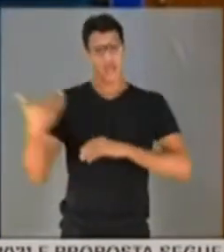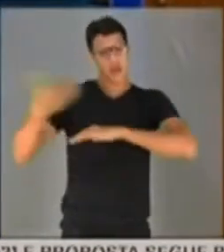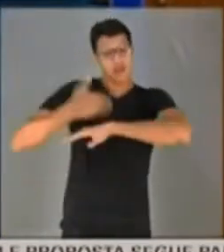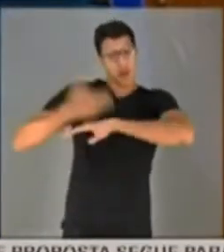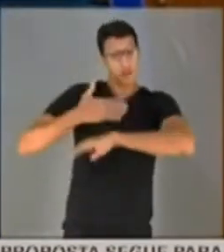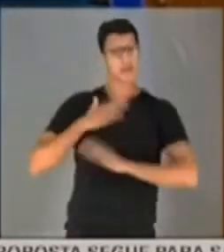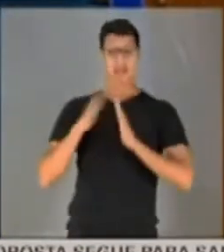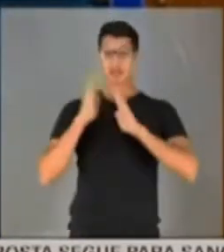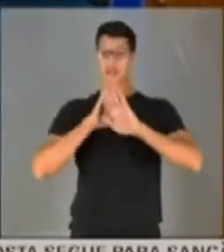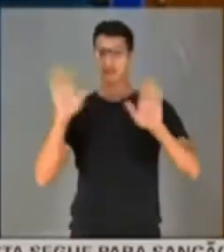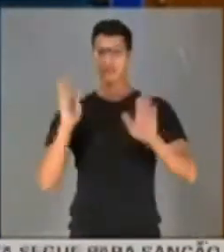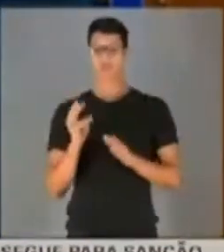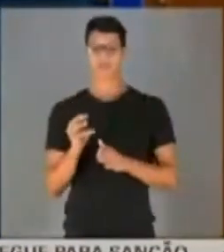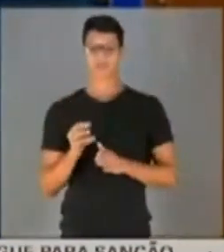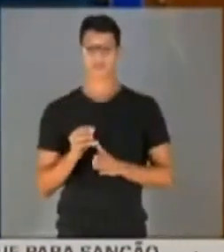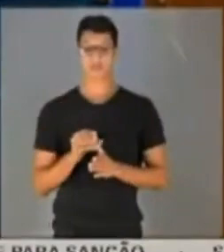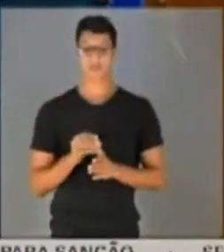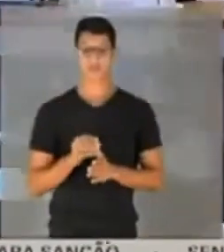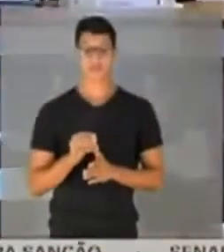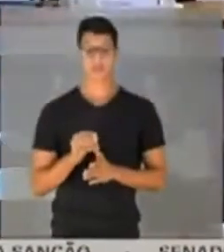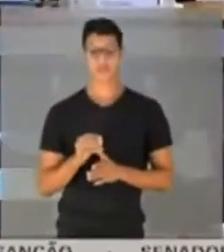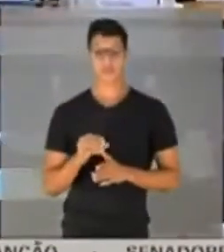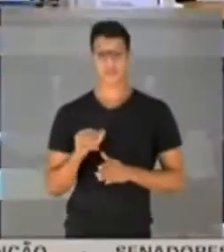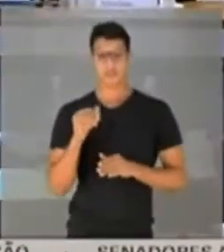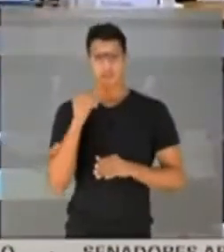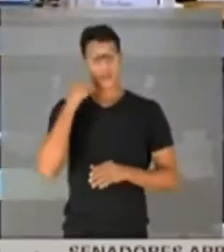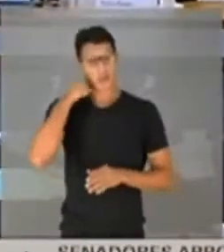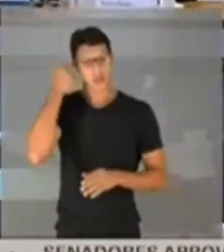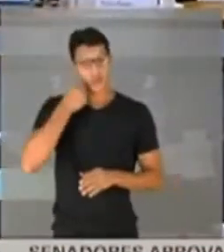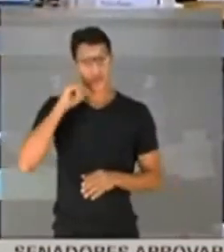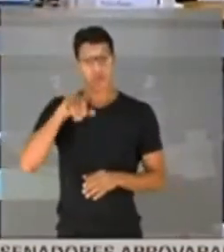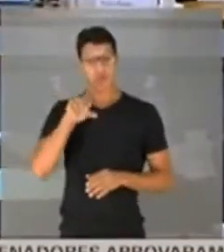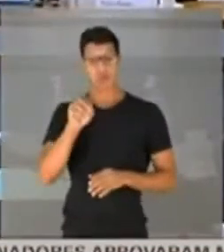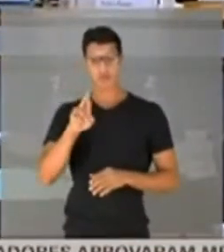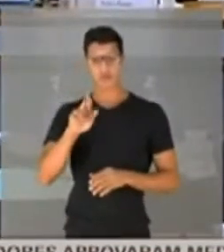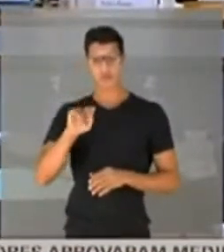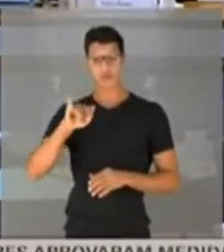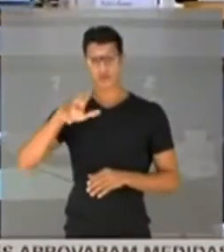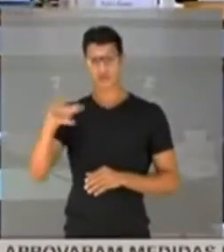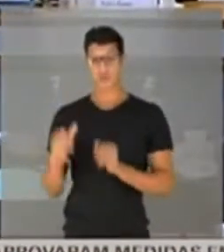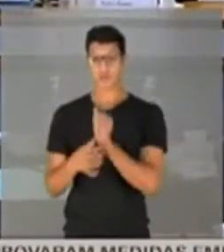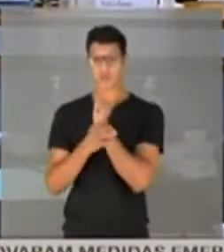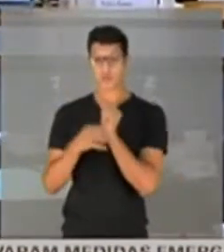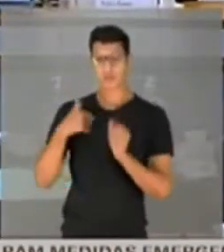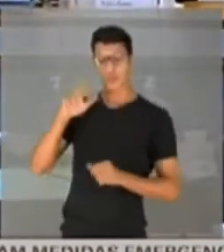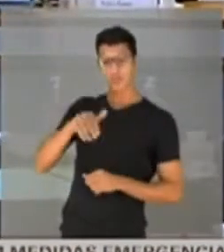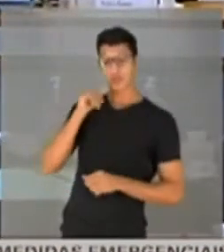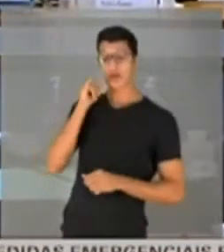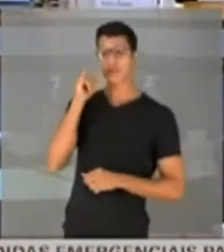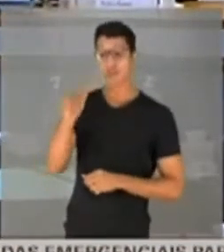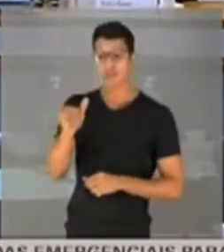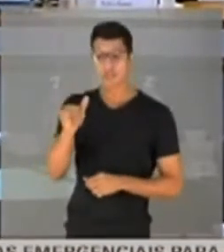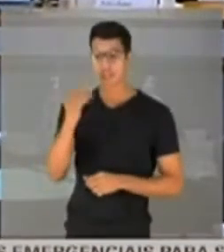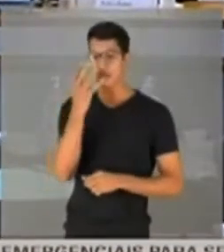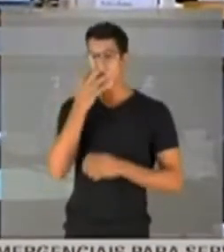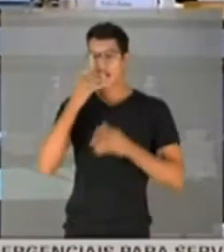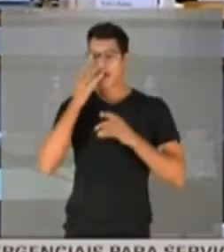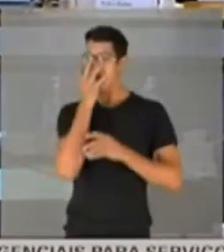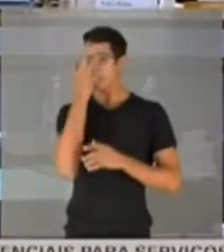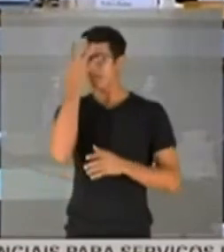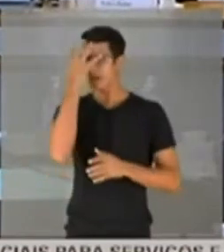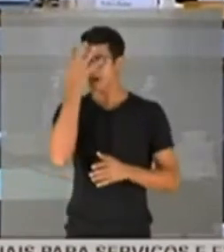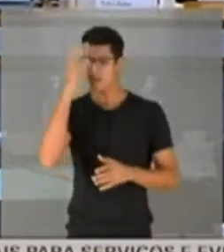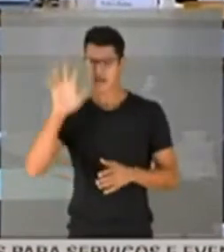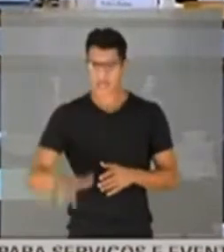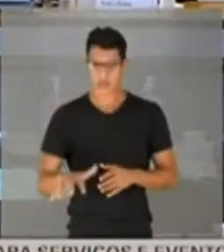É cedo para fazer conclusões. Não, não, não, eu estou dizendo isso. Agora, senador Jorginho, eu lhe asseguro que eu nunca disse que a máscara caiu. Eu